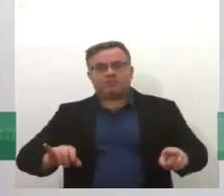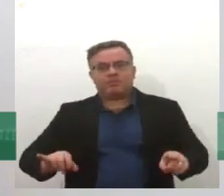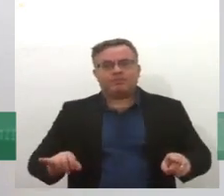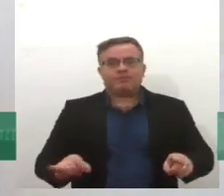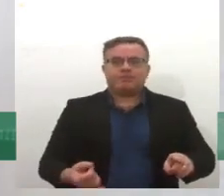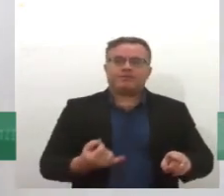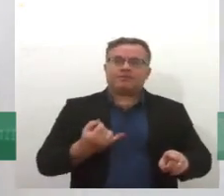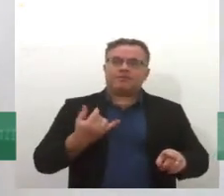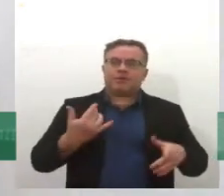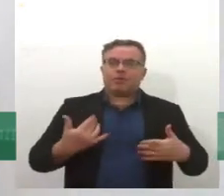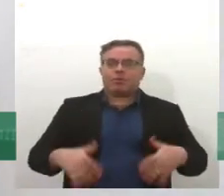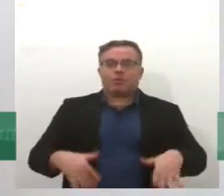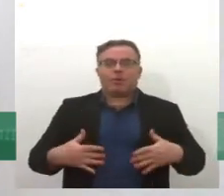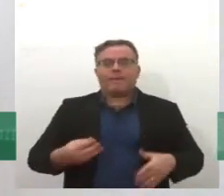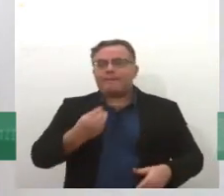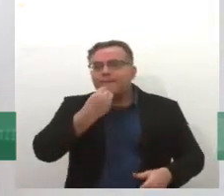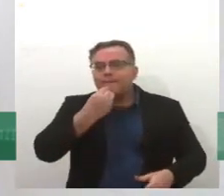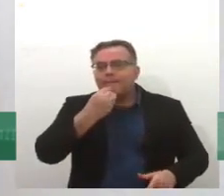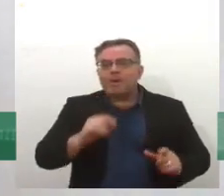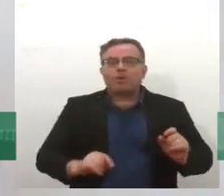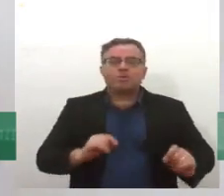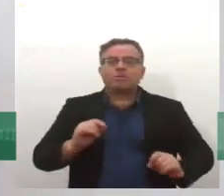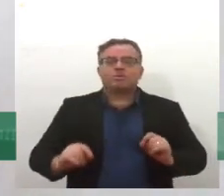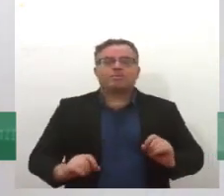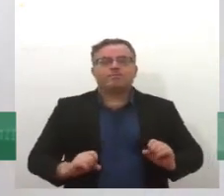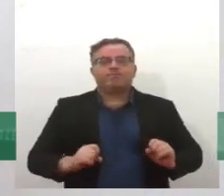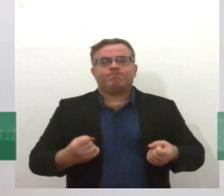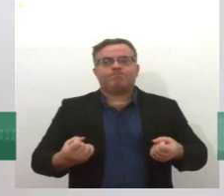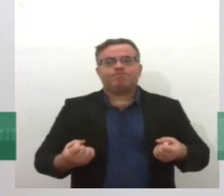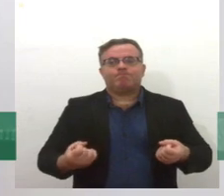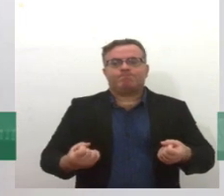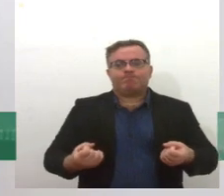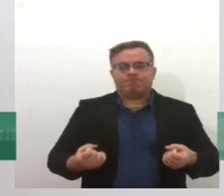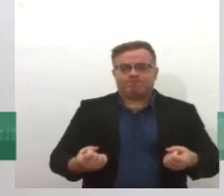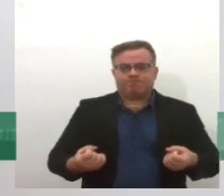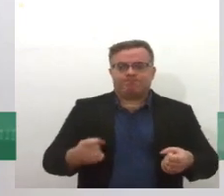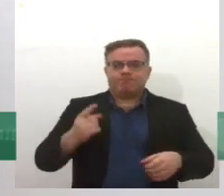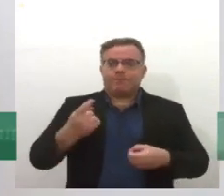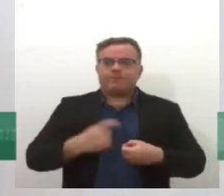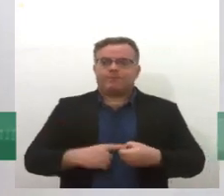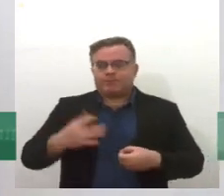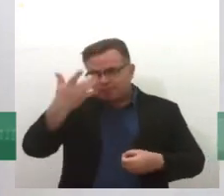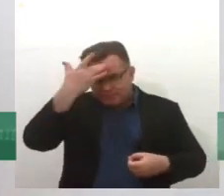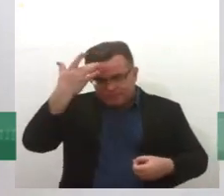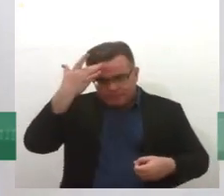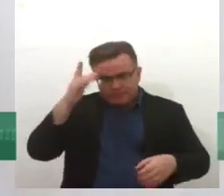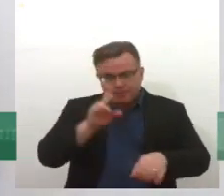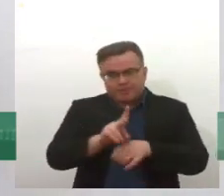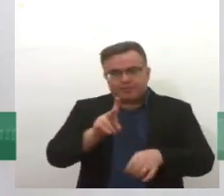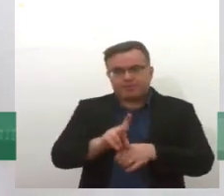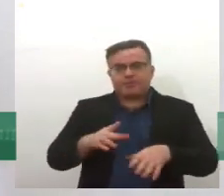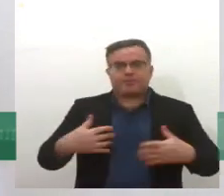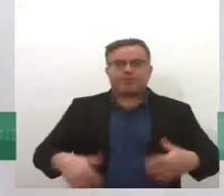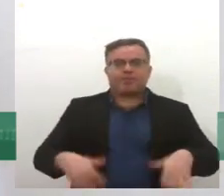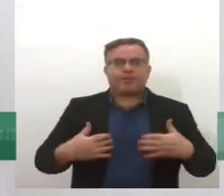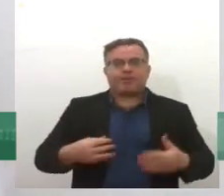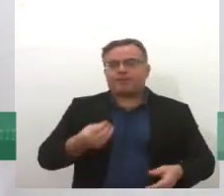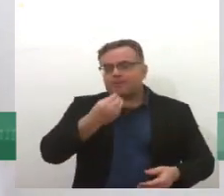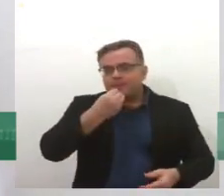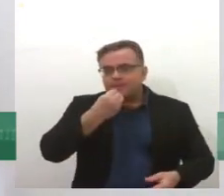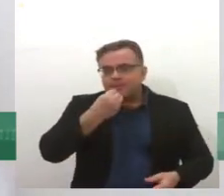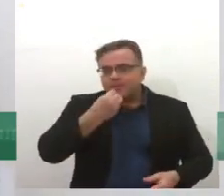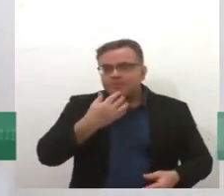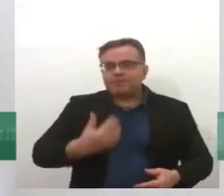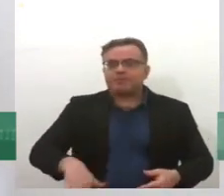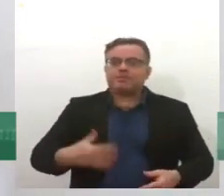como uma oportunidade para reforçar justamente esses serviços de saúde mental. falo isso como uma oportunidade, não